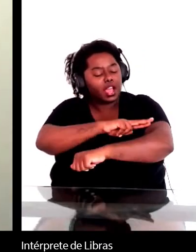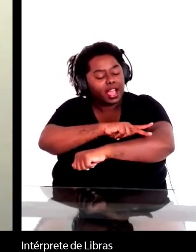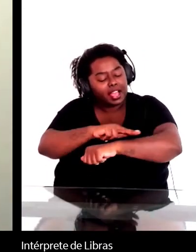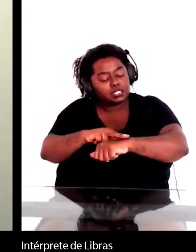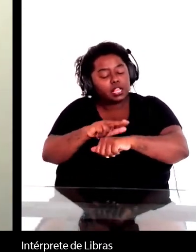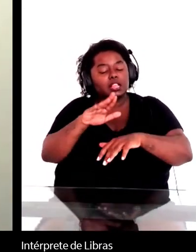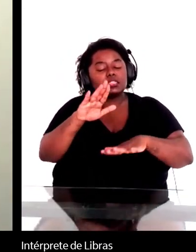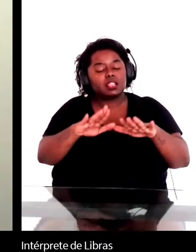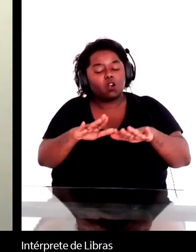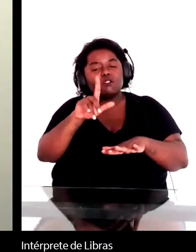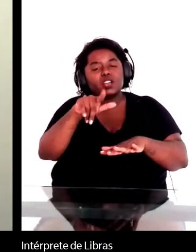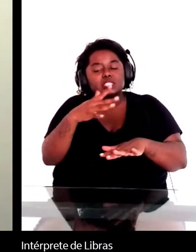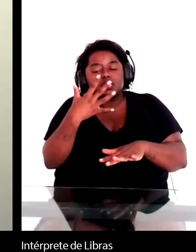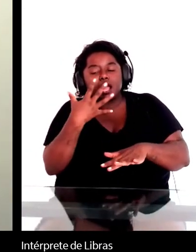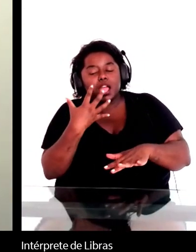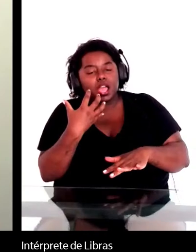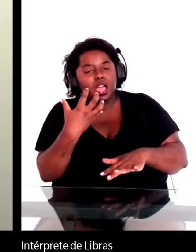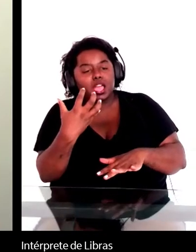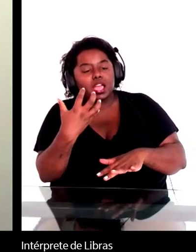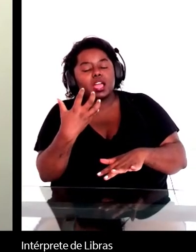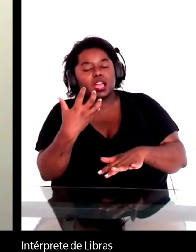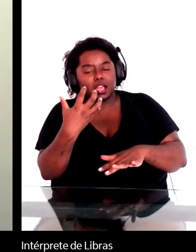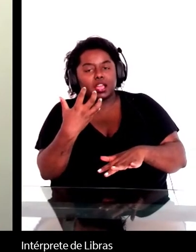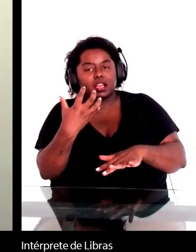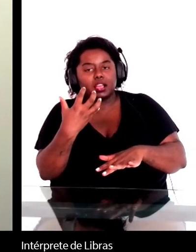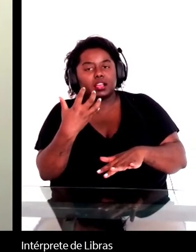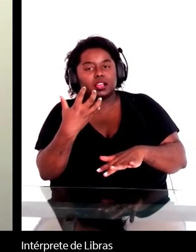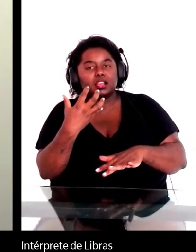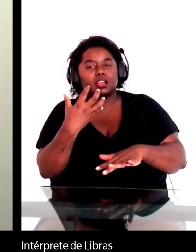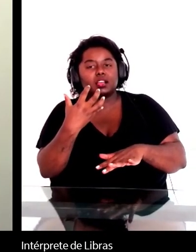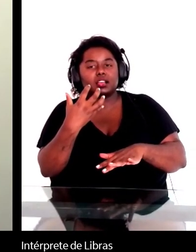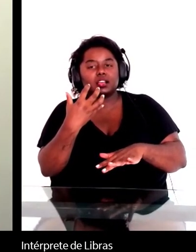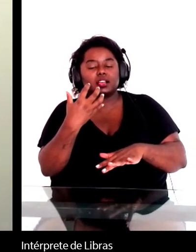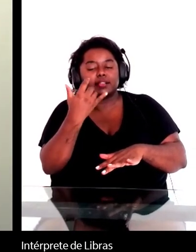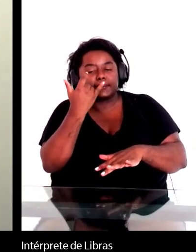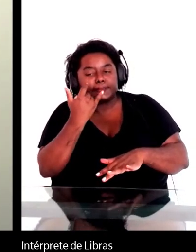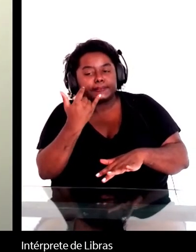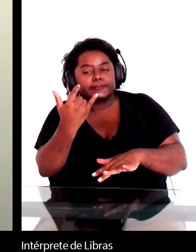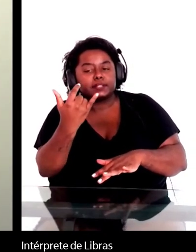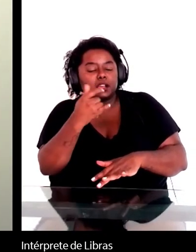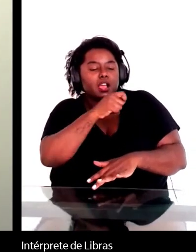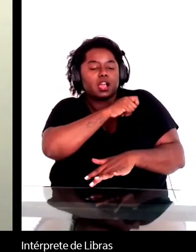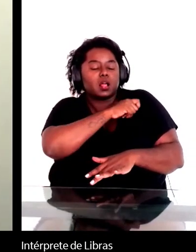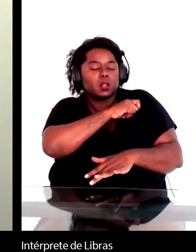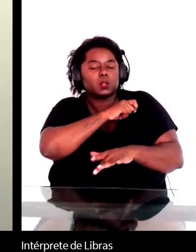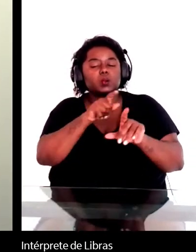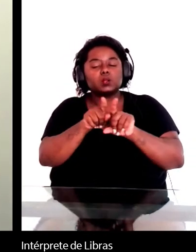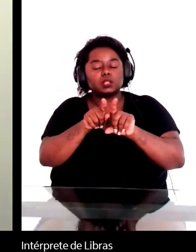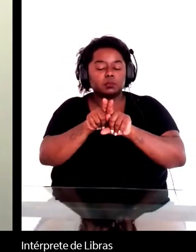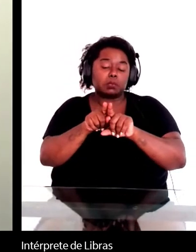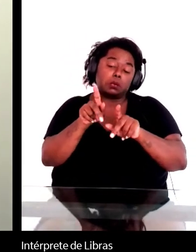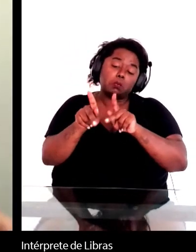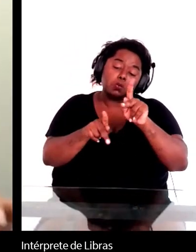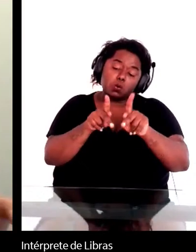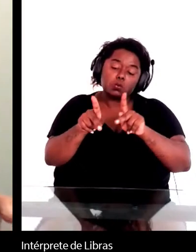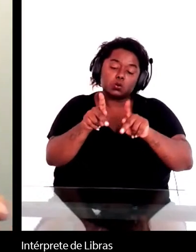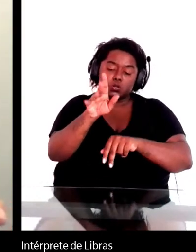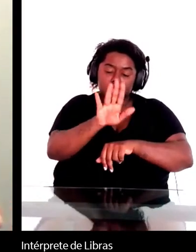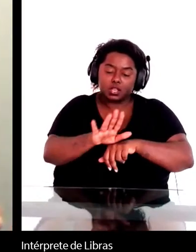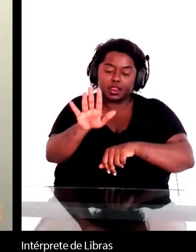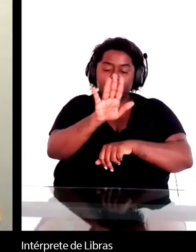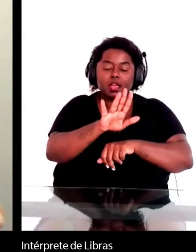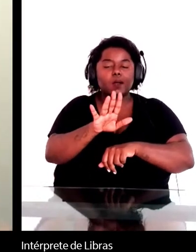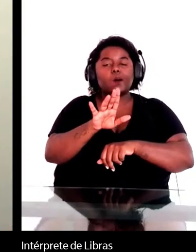um atrativo que leva o aluno e também o público geral a uma primeira